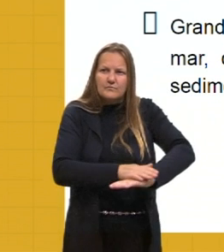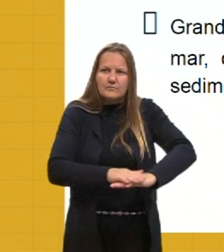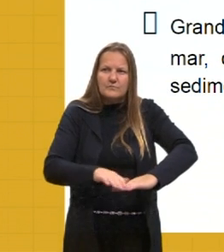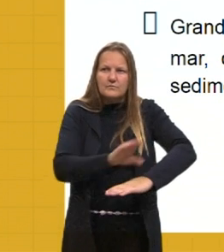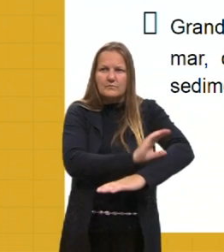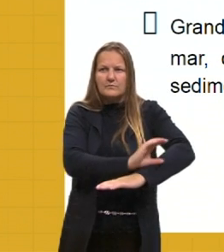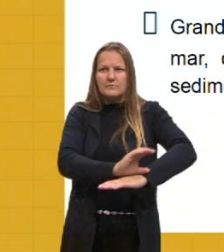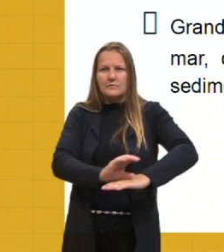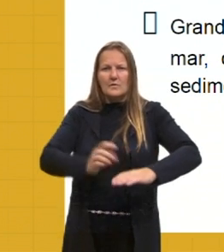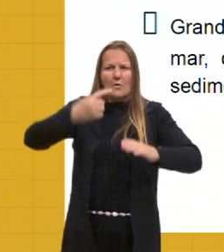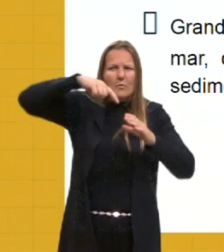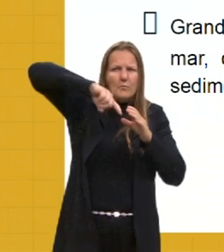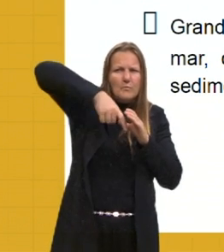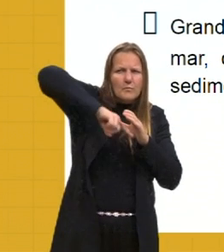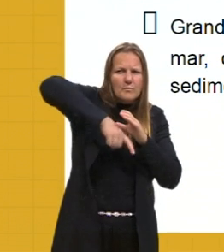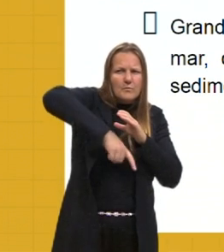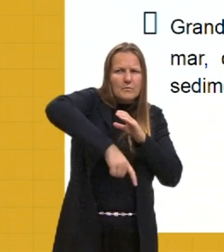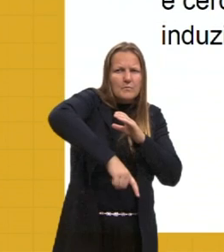profundos.